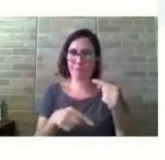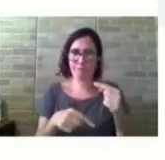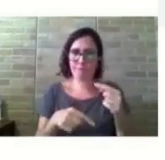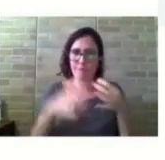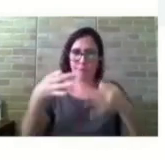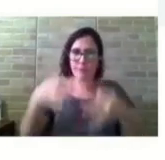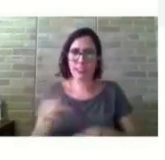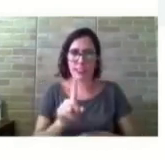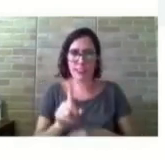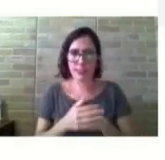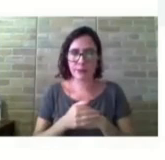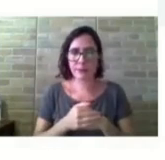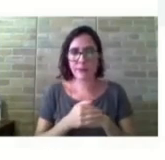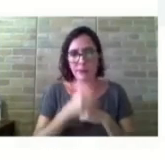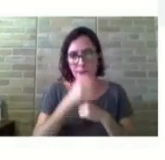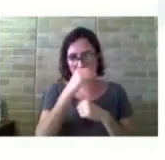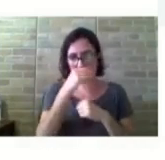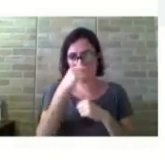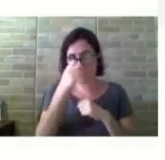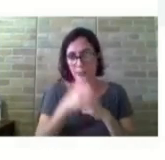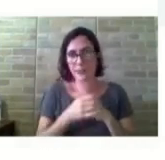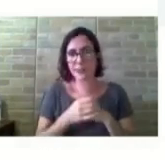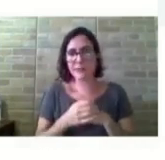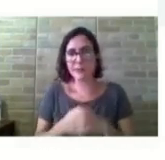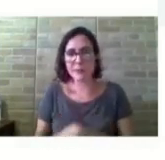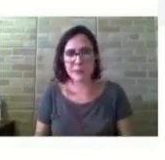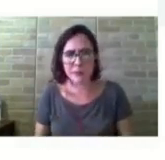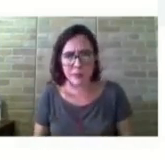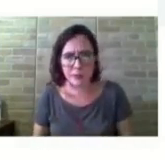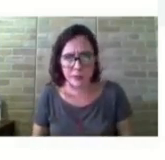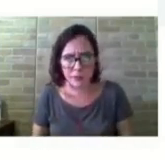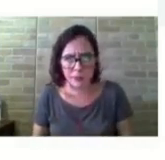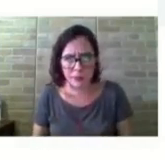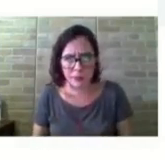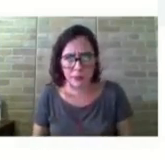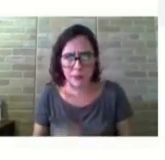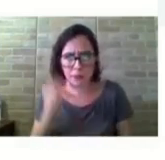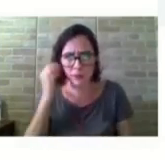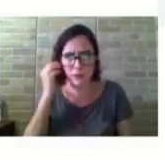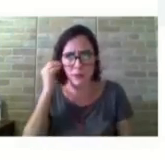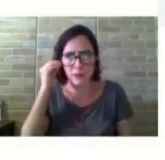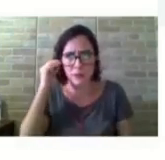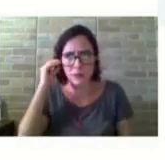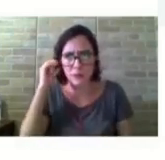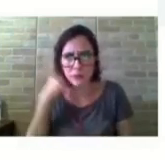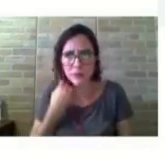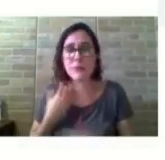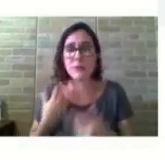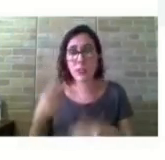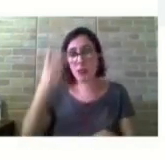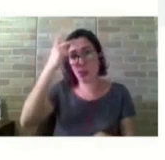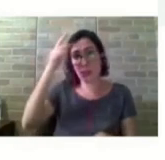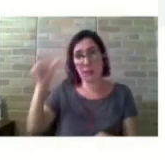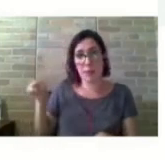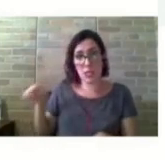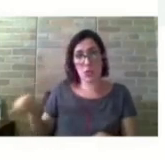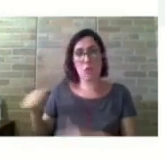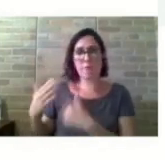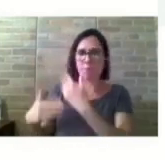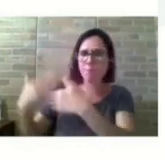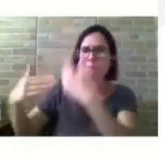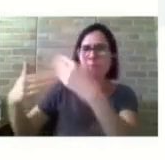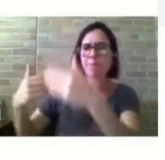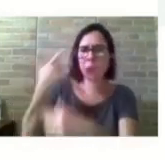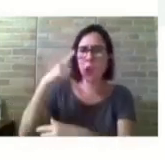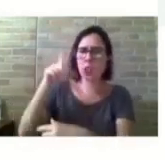Se o êxito acadêmico depende da acessibilidade física